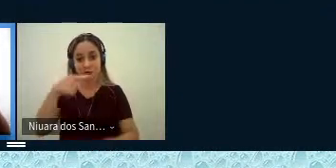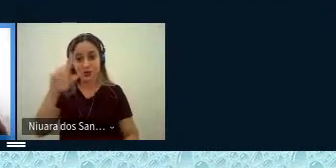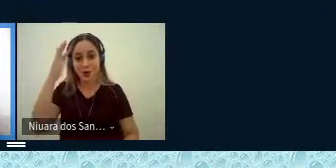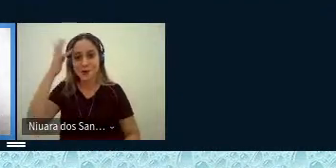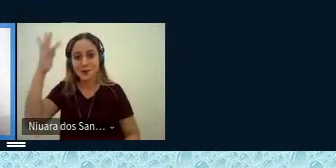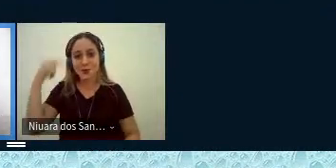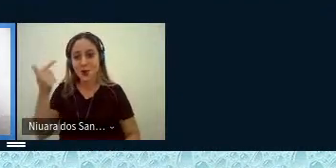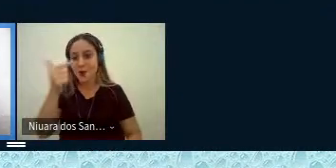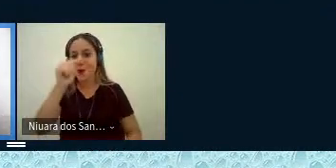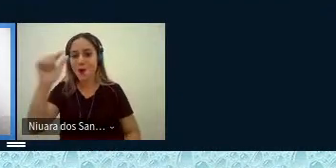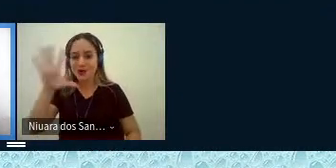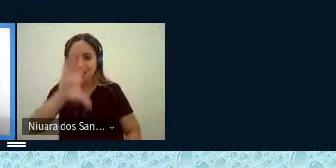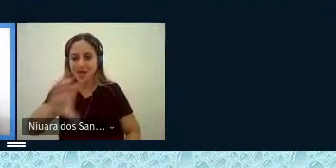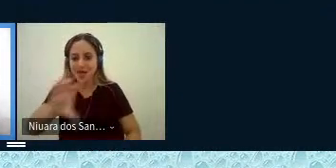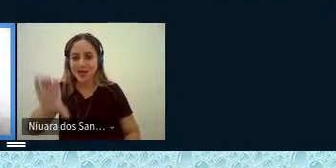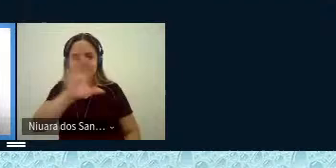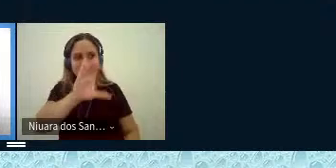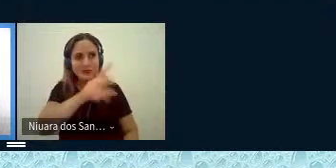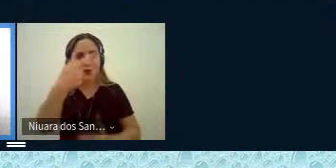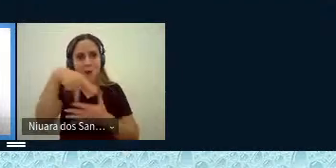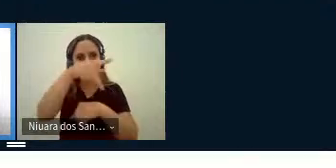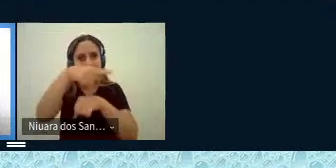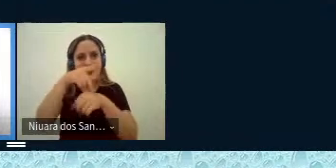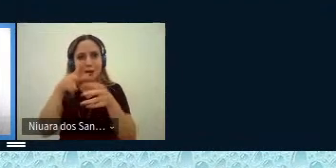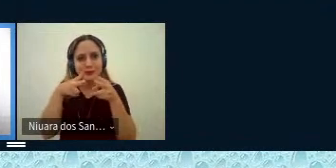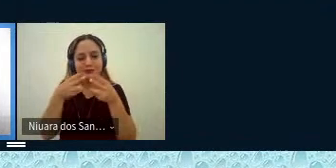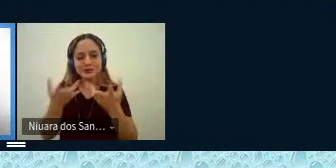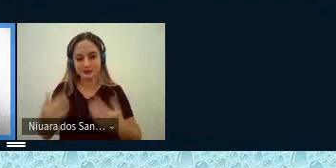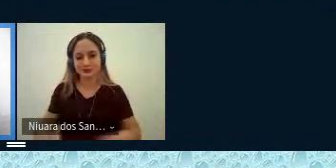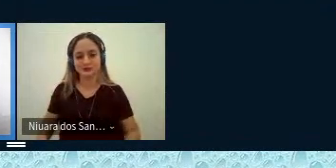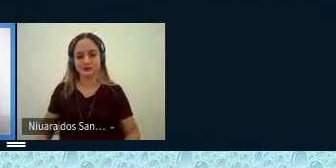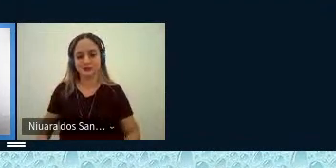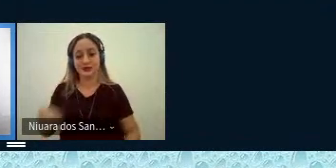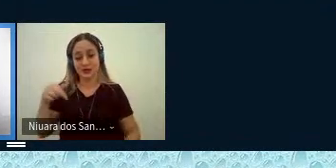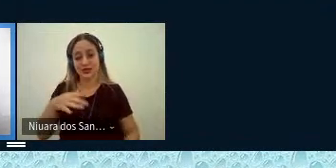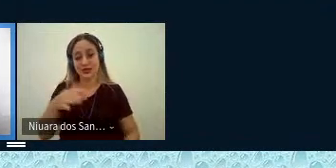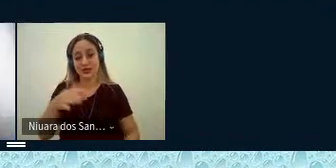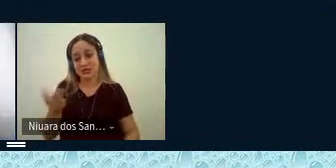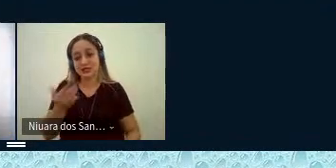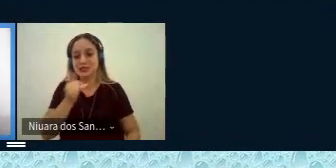outras regiões do mesmo país, no caso, no Brasil.